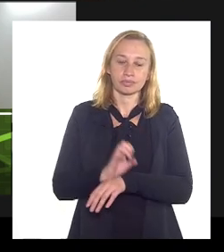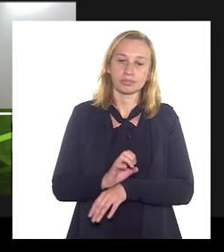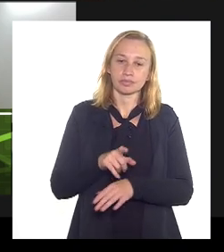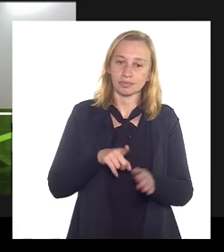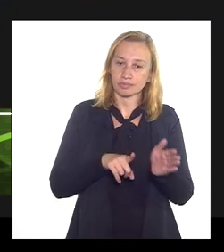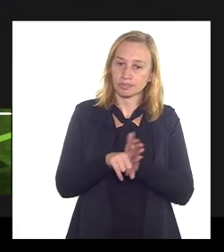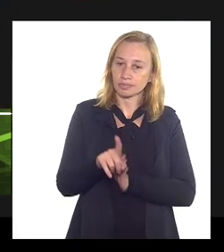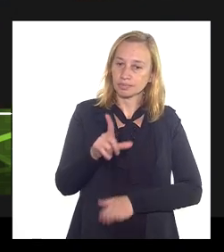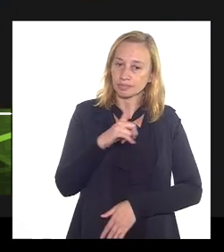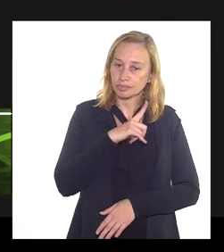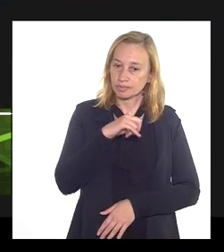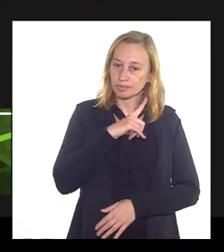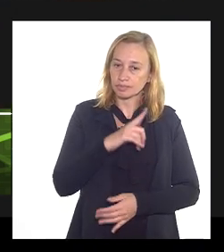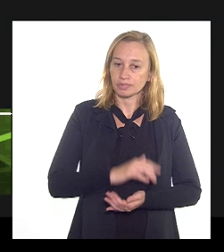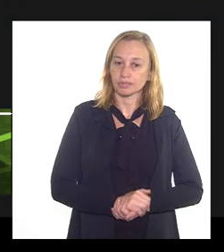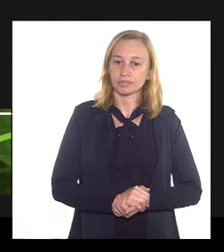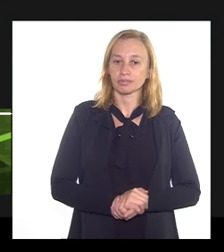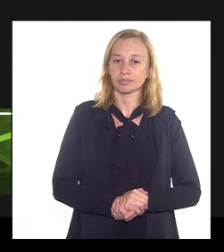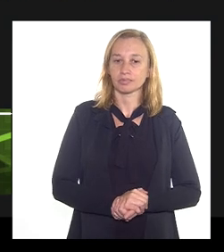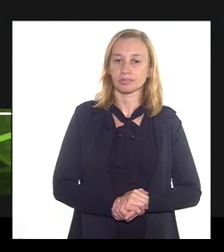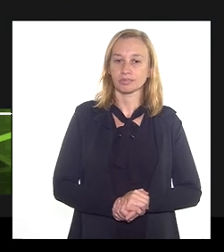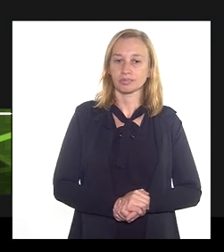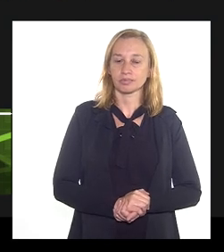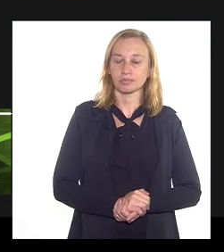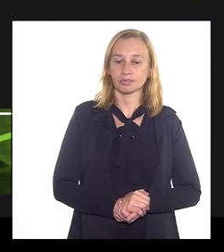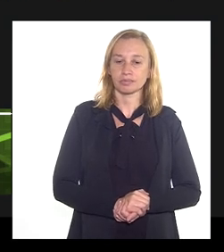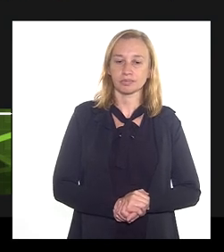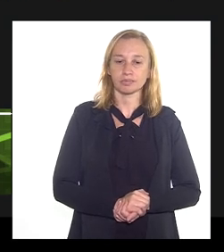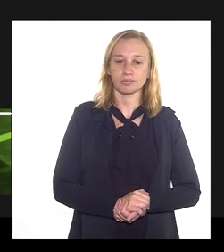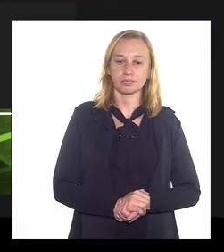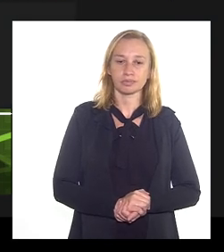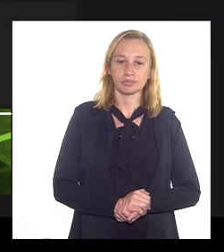alguma pergunta a fazer, se ainda tiver aqui presente.